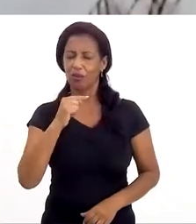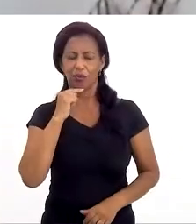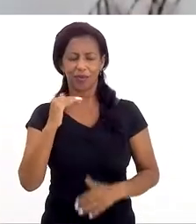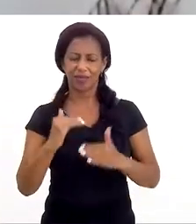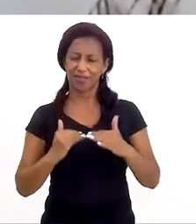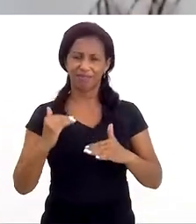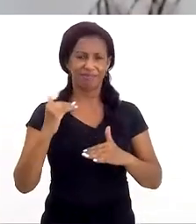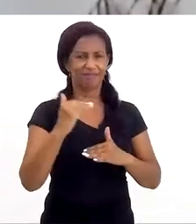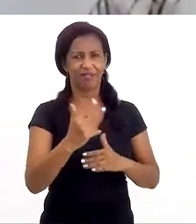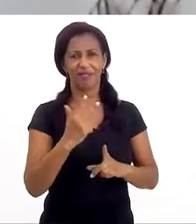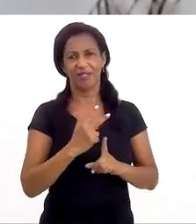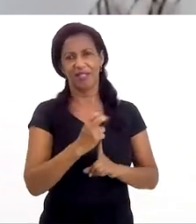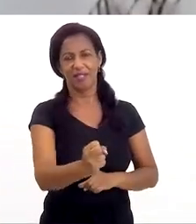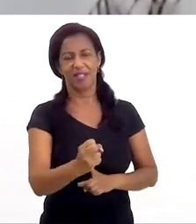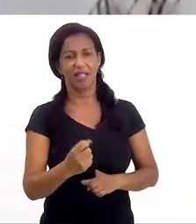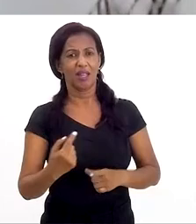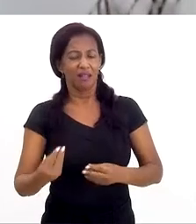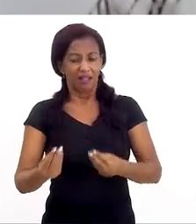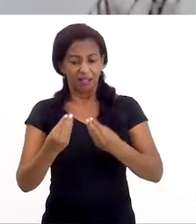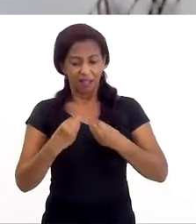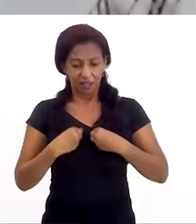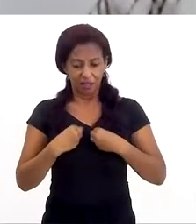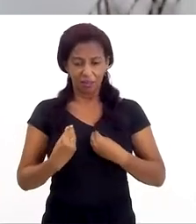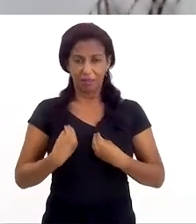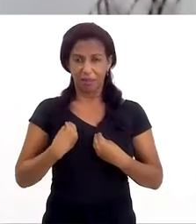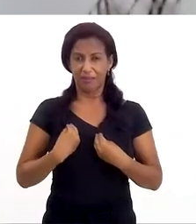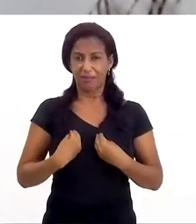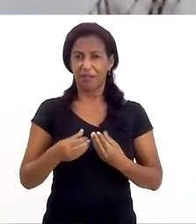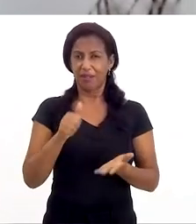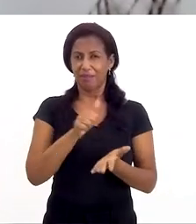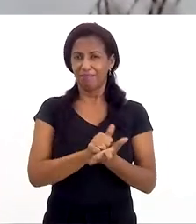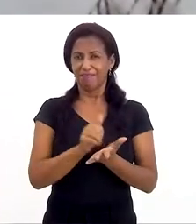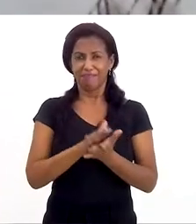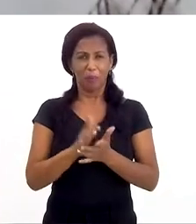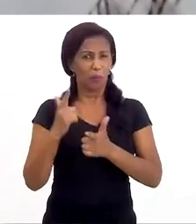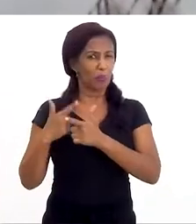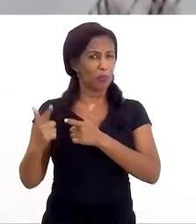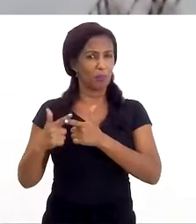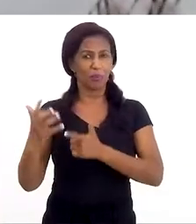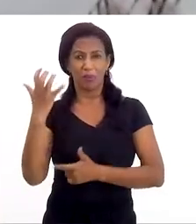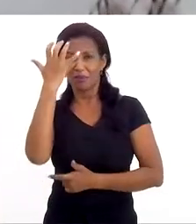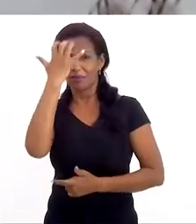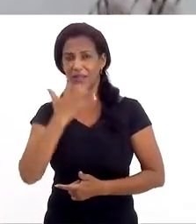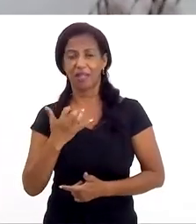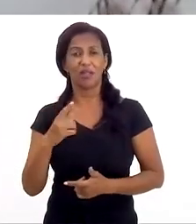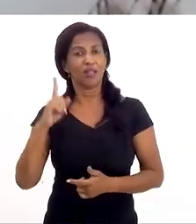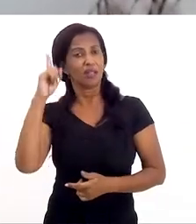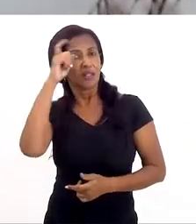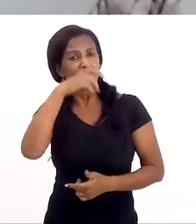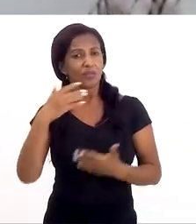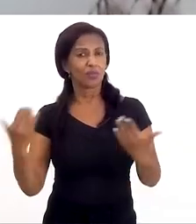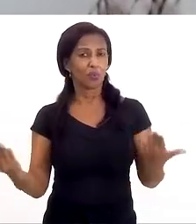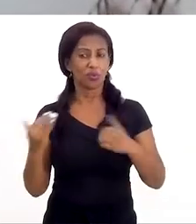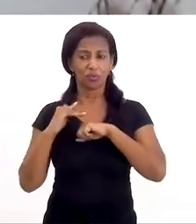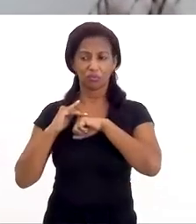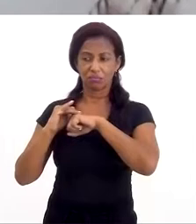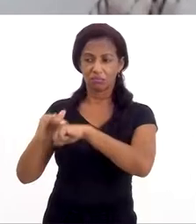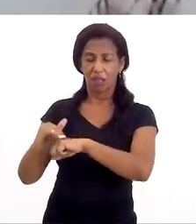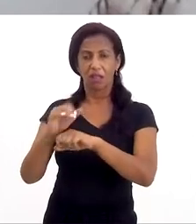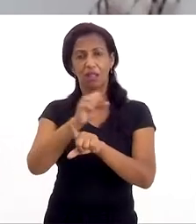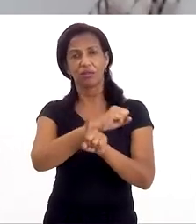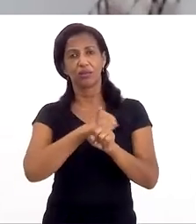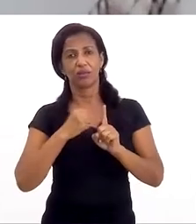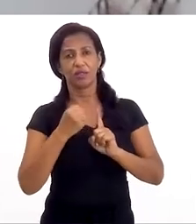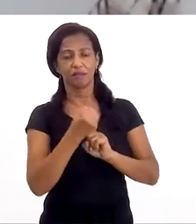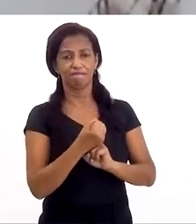consegue ultrapassar, propiciando para ela consequências gigantes. E é muito difícil hoje falarmos